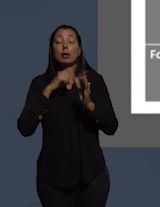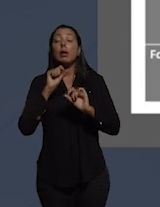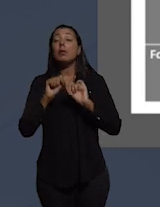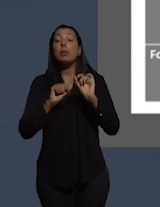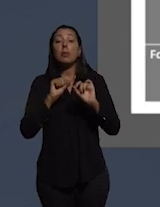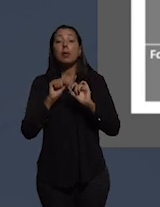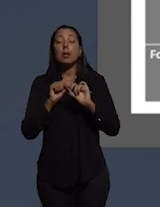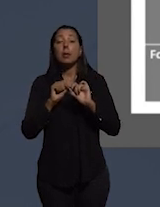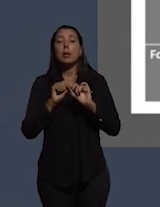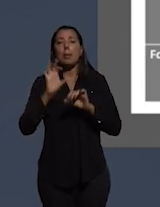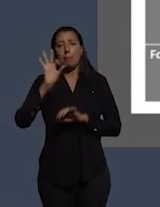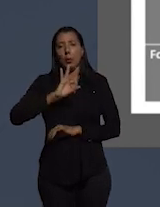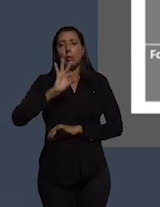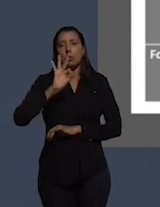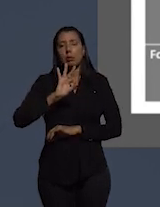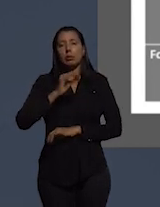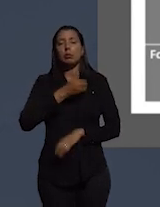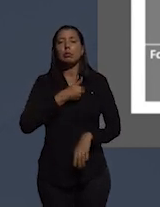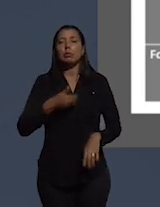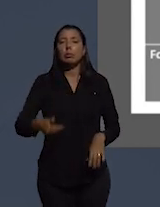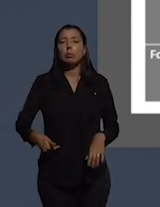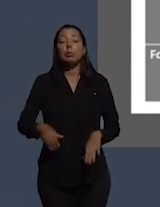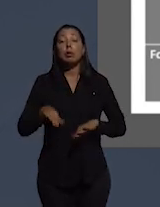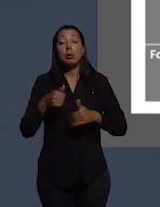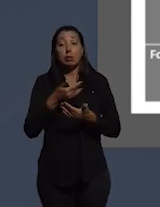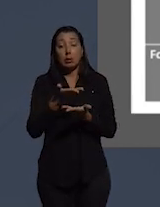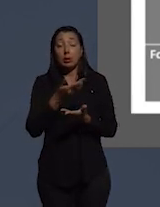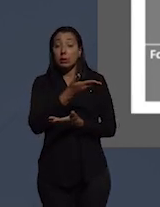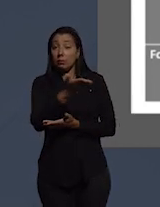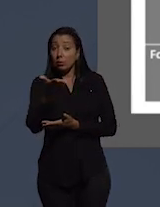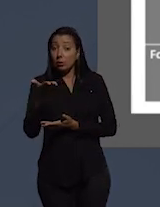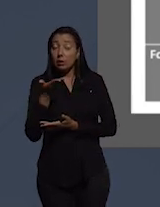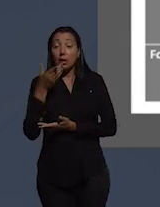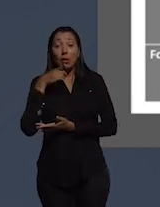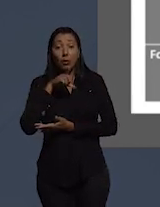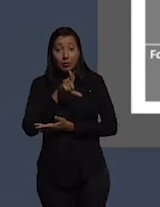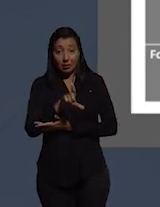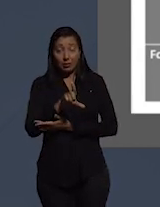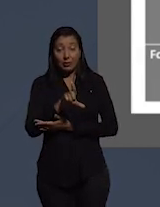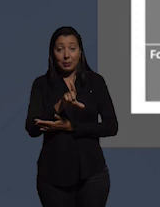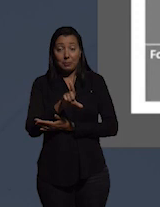parcela uma porcentagem do governo então se você conseguir